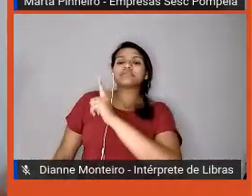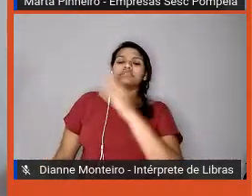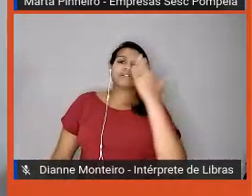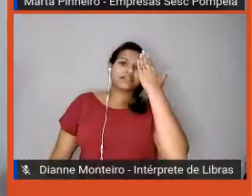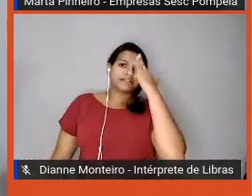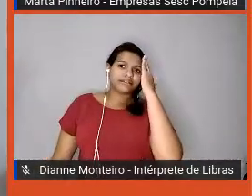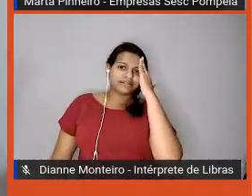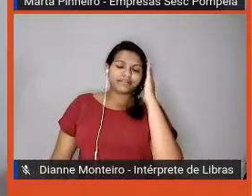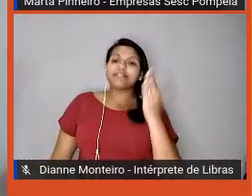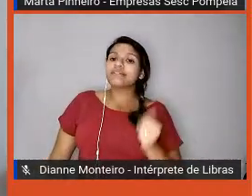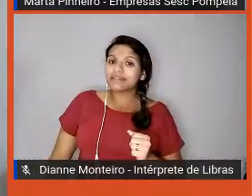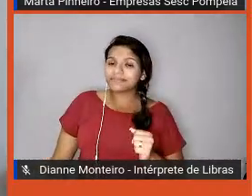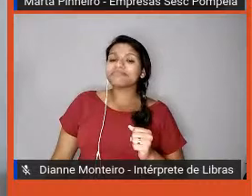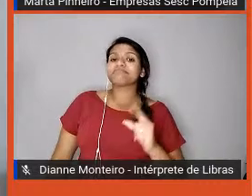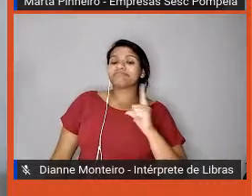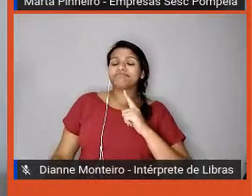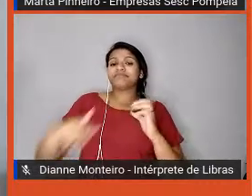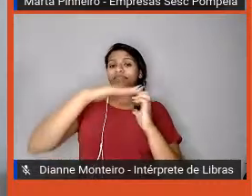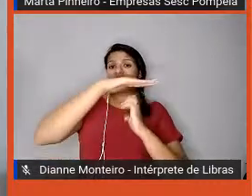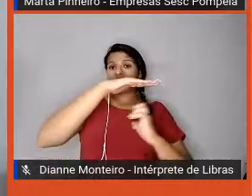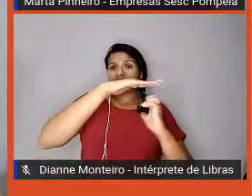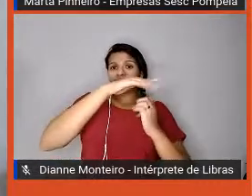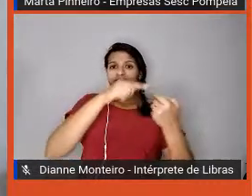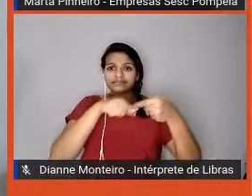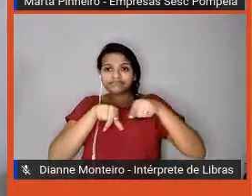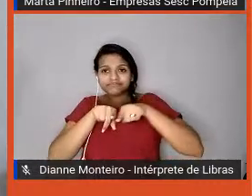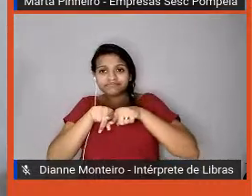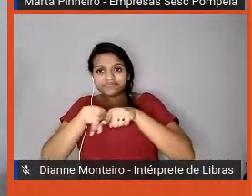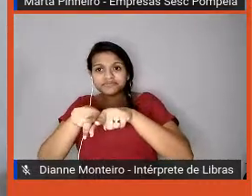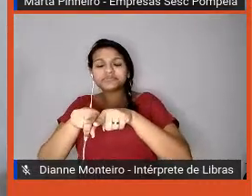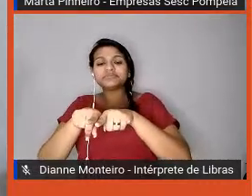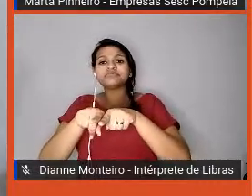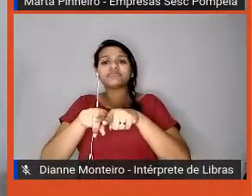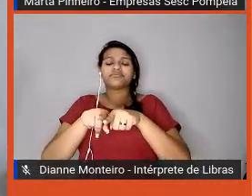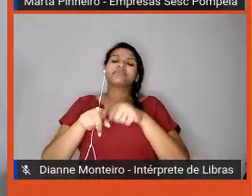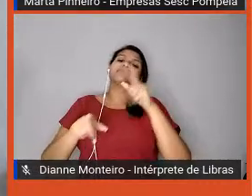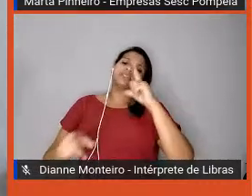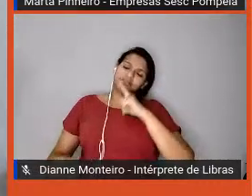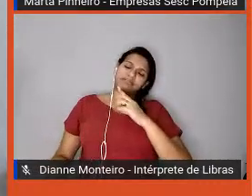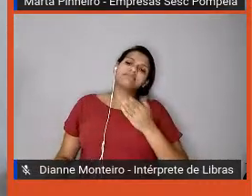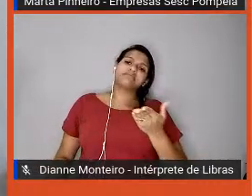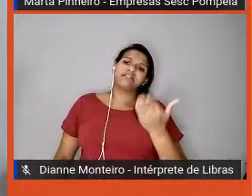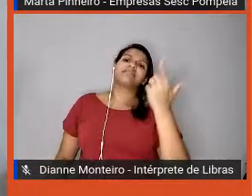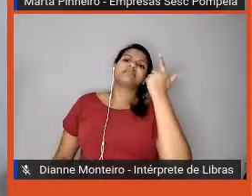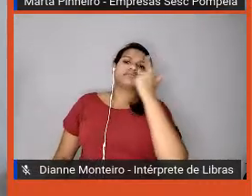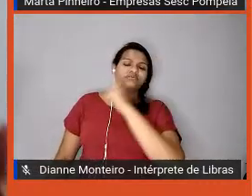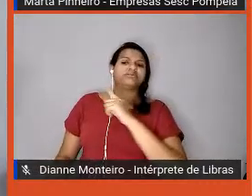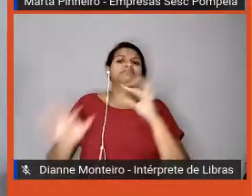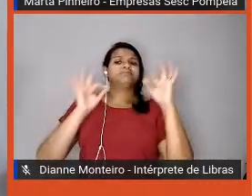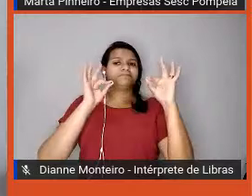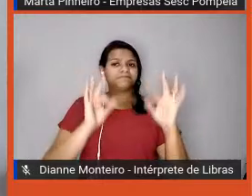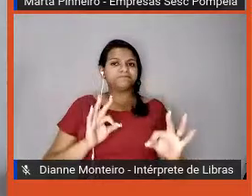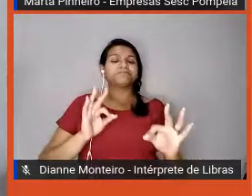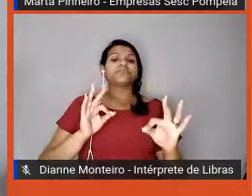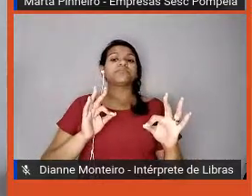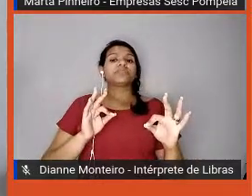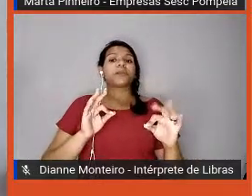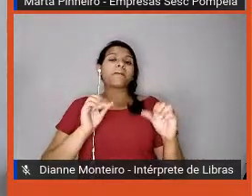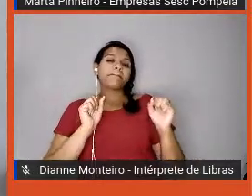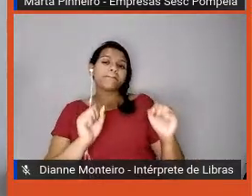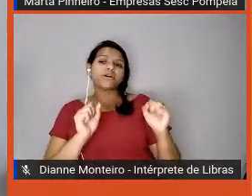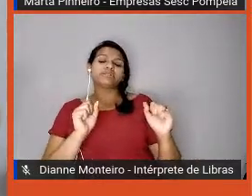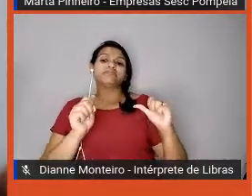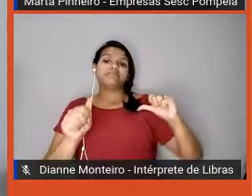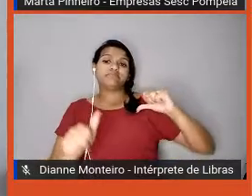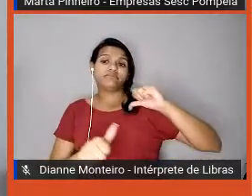integralidade que o colaborador tem, ela vai ter envolvimento, vai acabar escolhendo uma mudança,